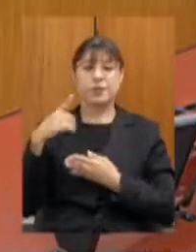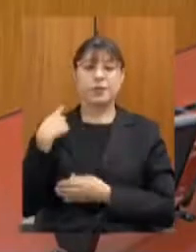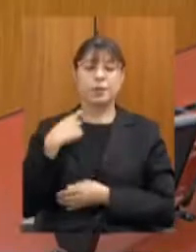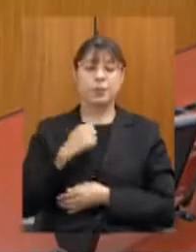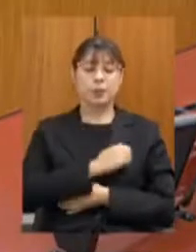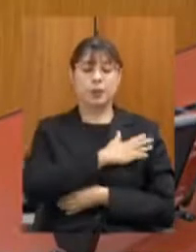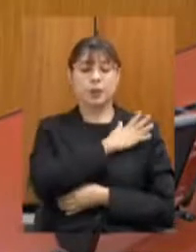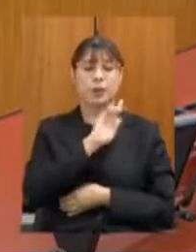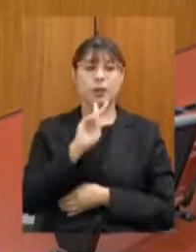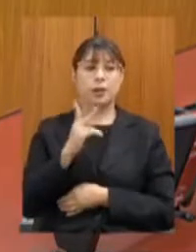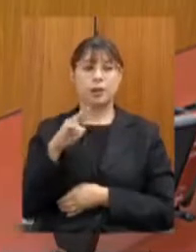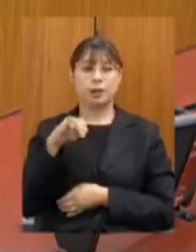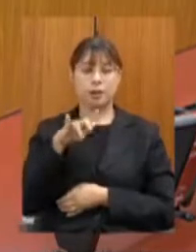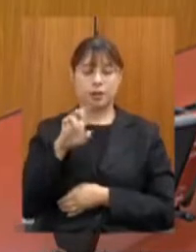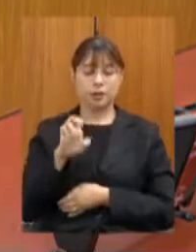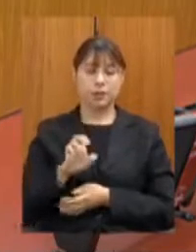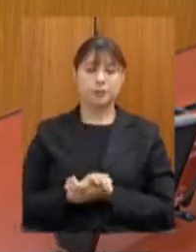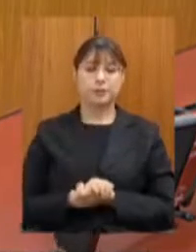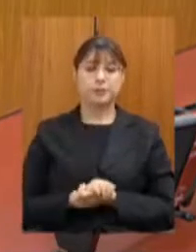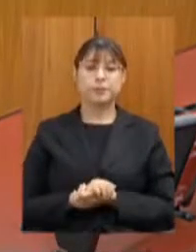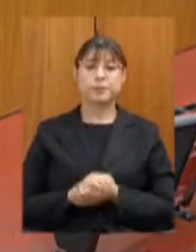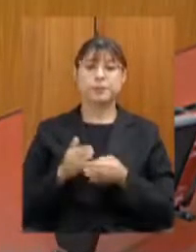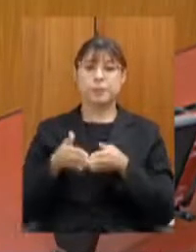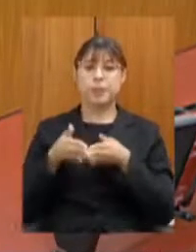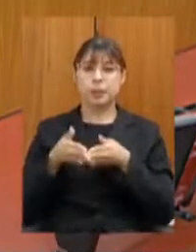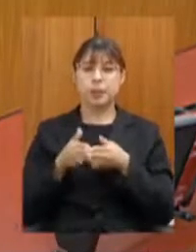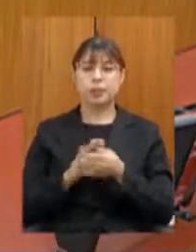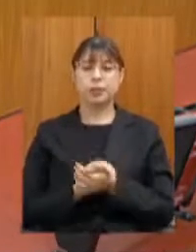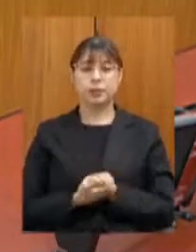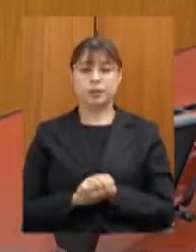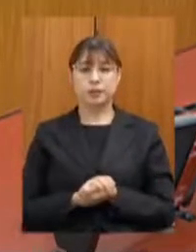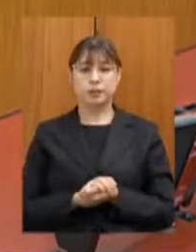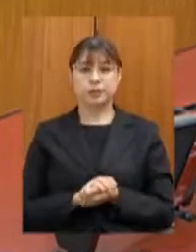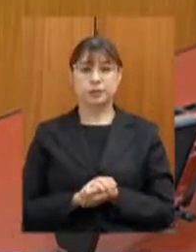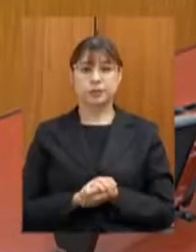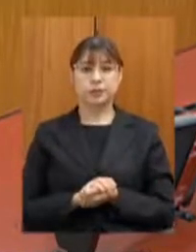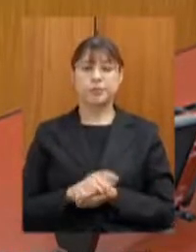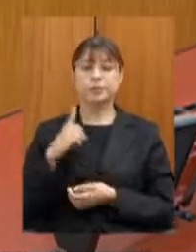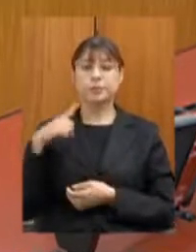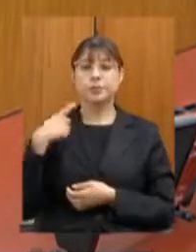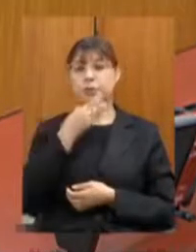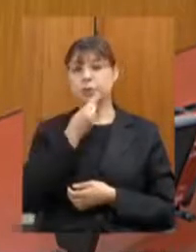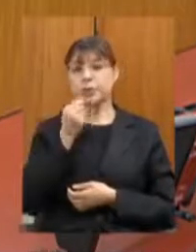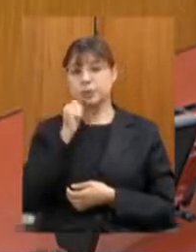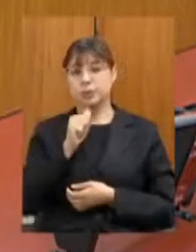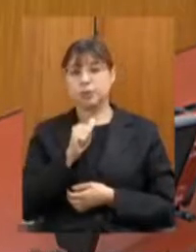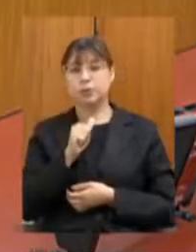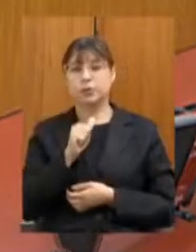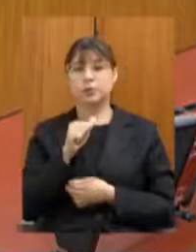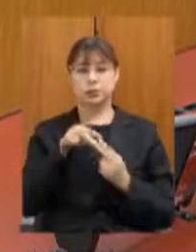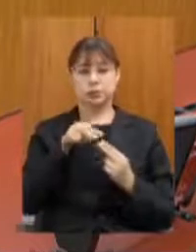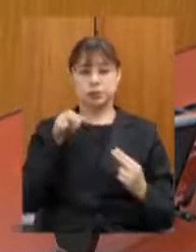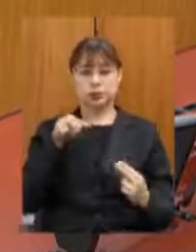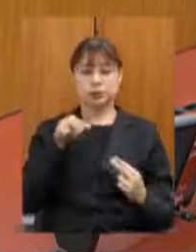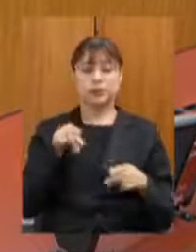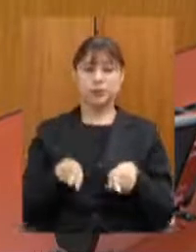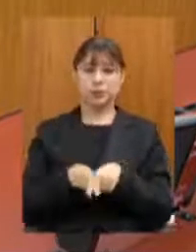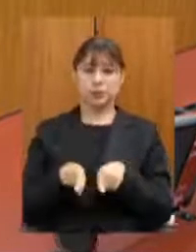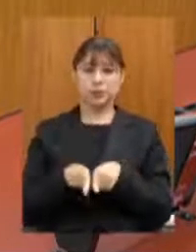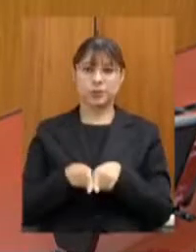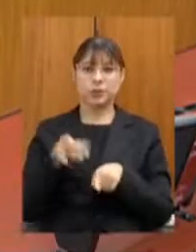eu queria solicitar a deputada e os deputados que nos acompanham remotamente também